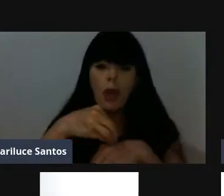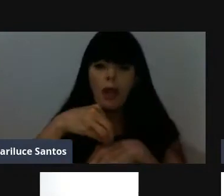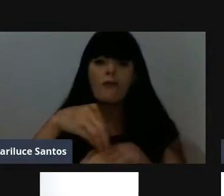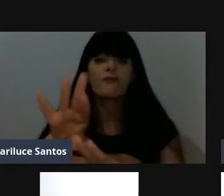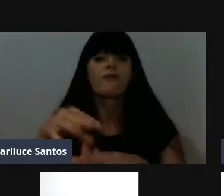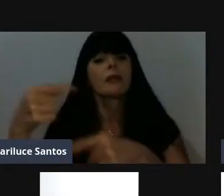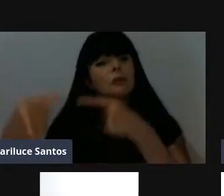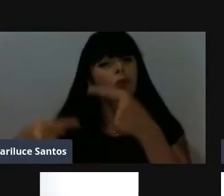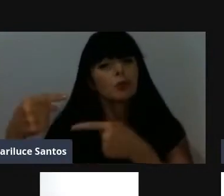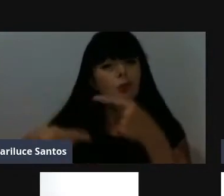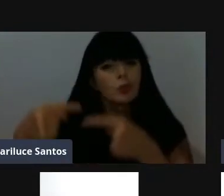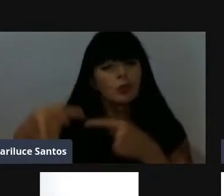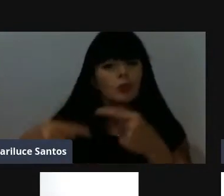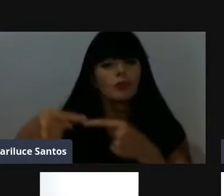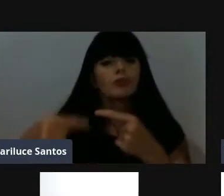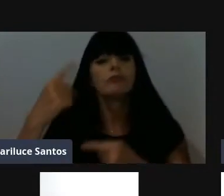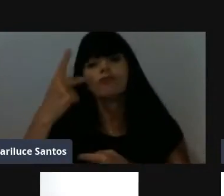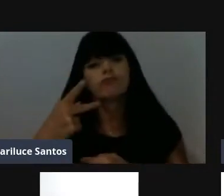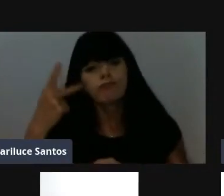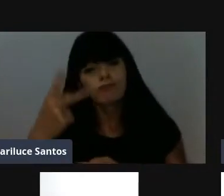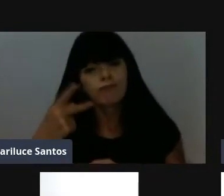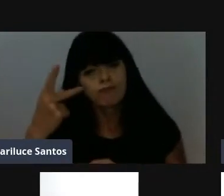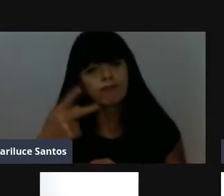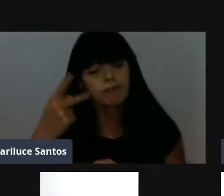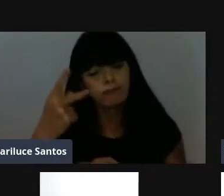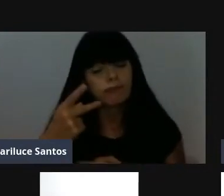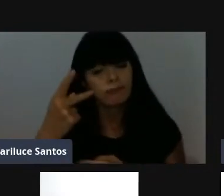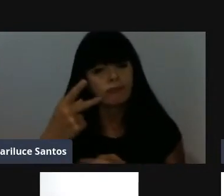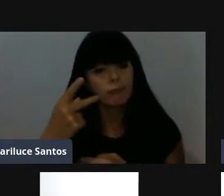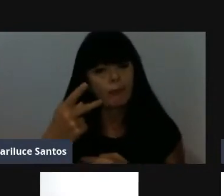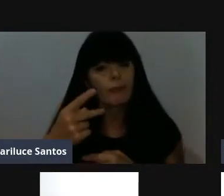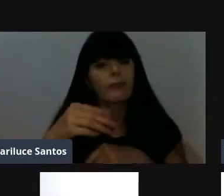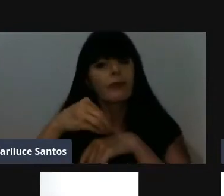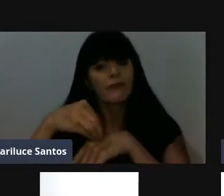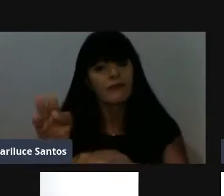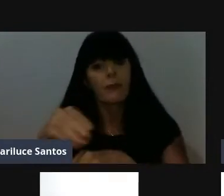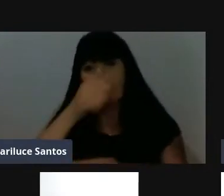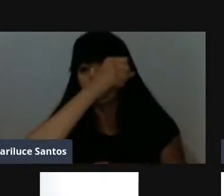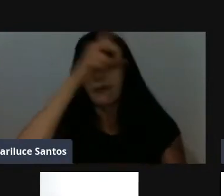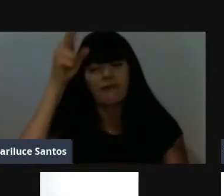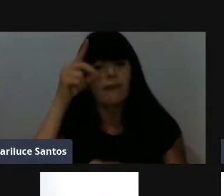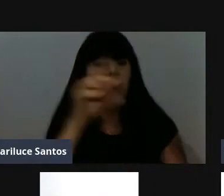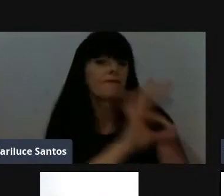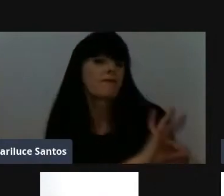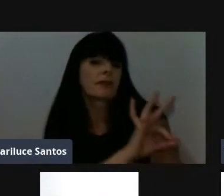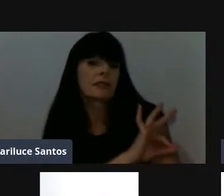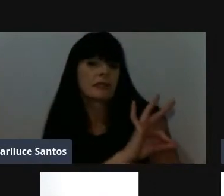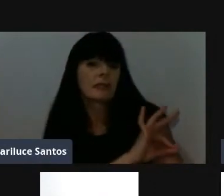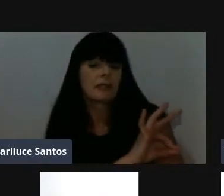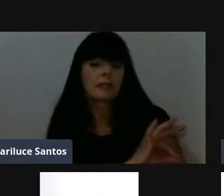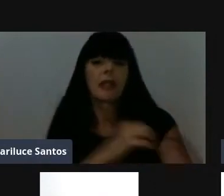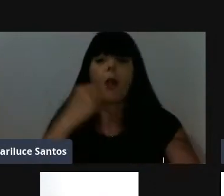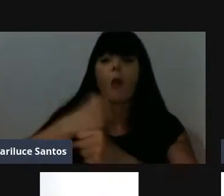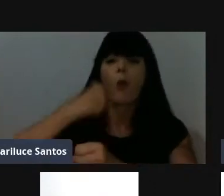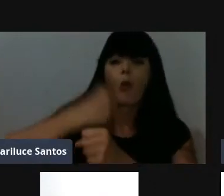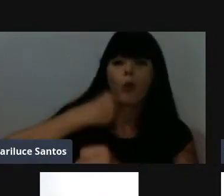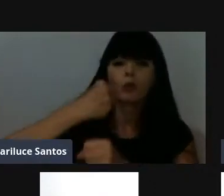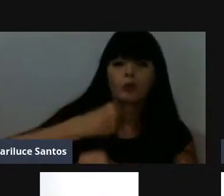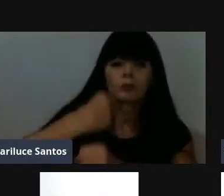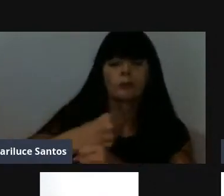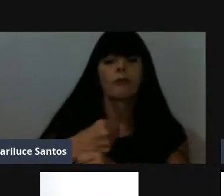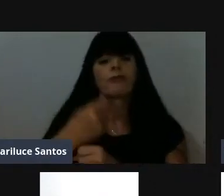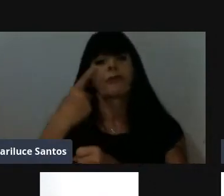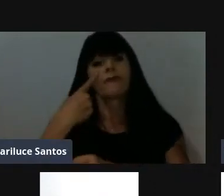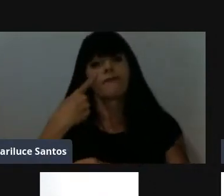discutir com os demais vereadores, aprovar, né, após encaminhar para o prefeito, fiscalizar cada obra, acompanhar a execução do